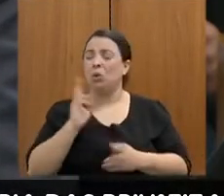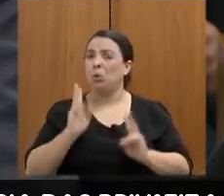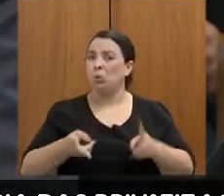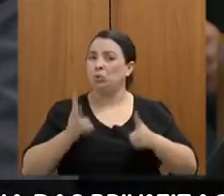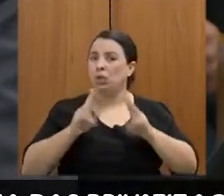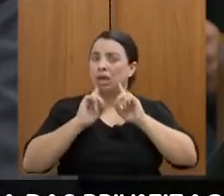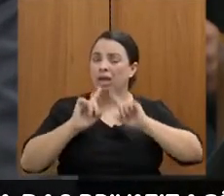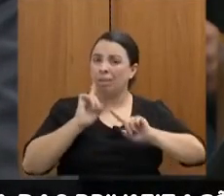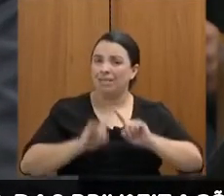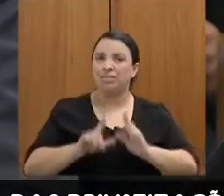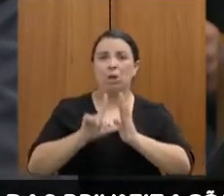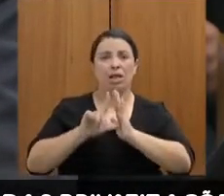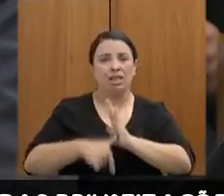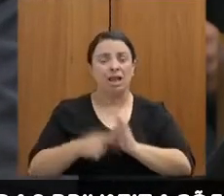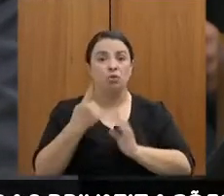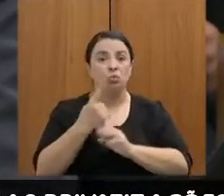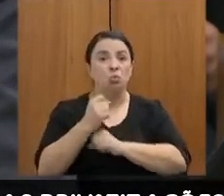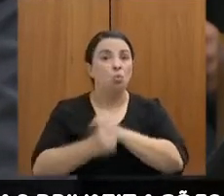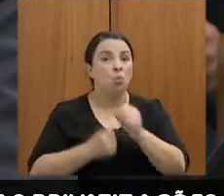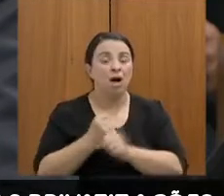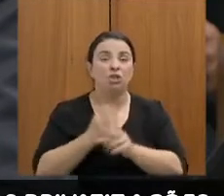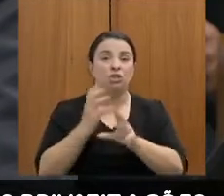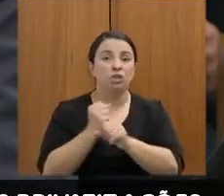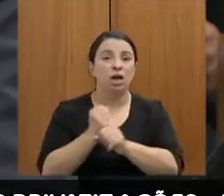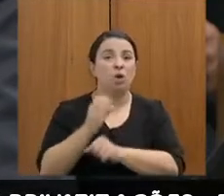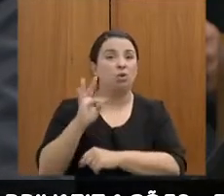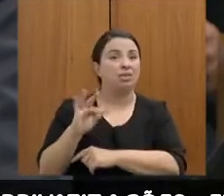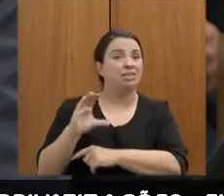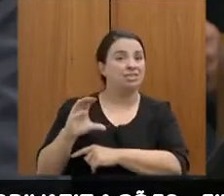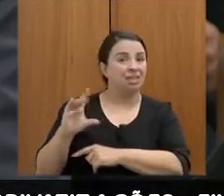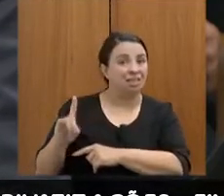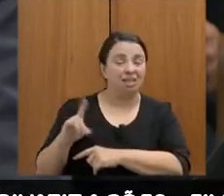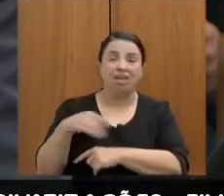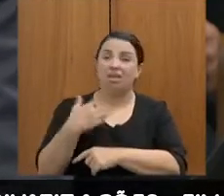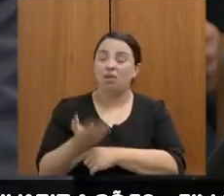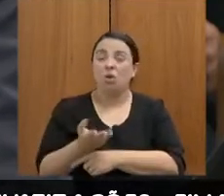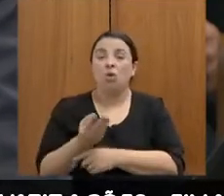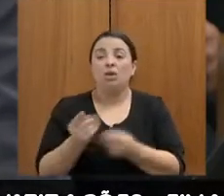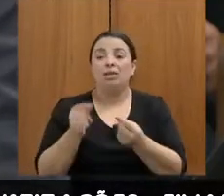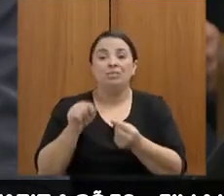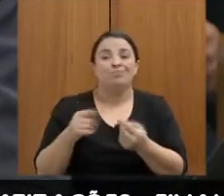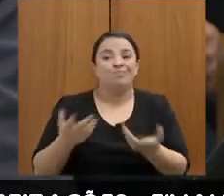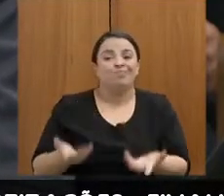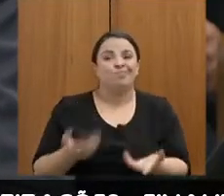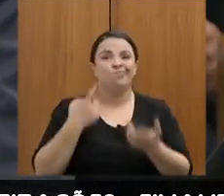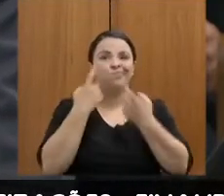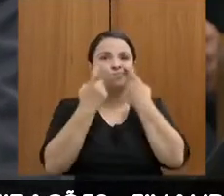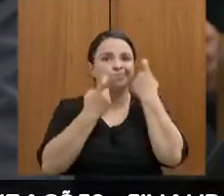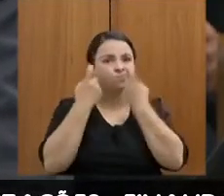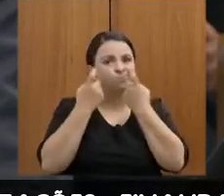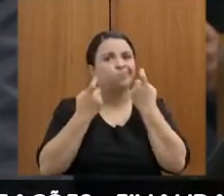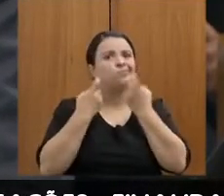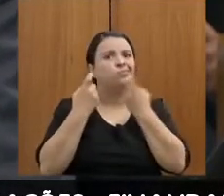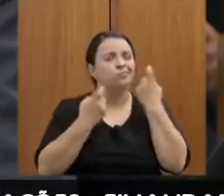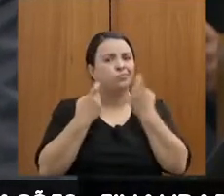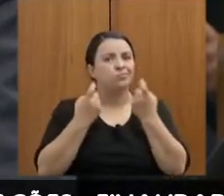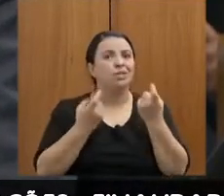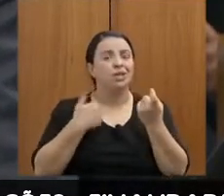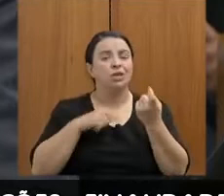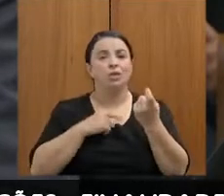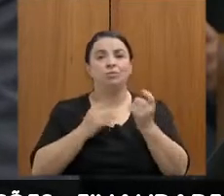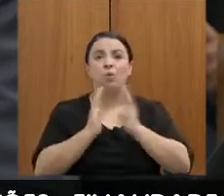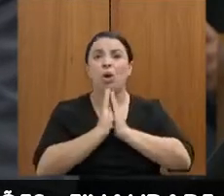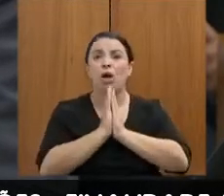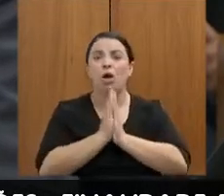chegando a um ano de atraso de cálculo TCD. Então, isso realmente deixa a gente muito preocupado e faz até um clamor